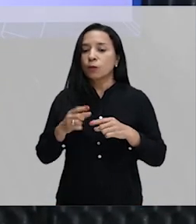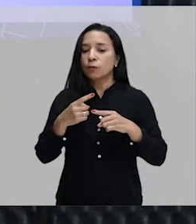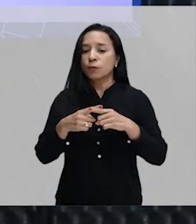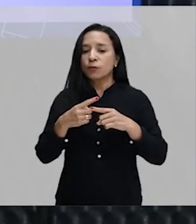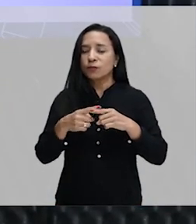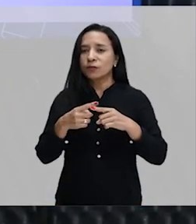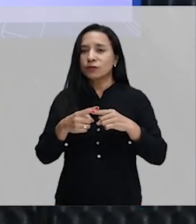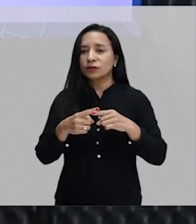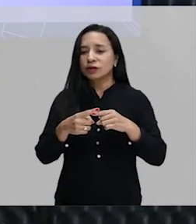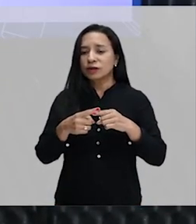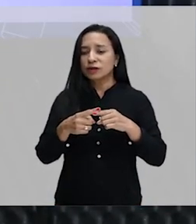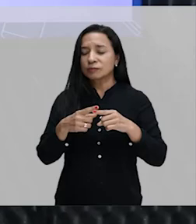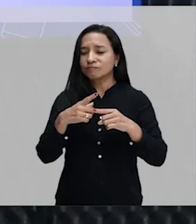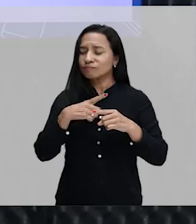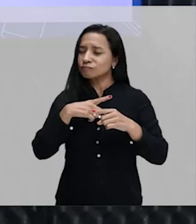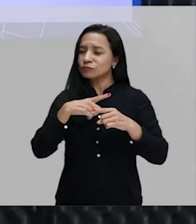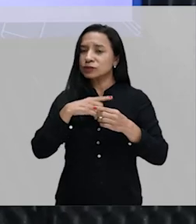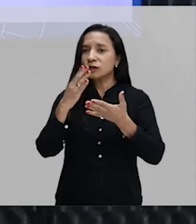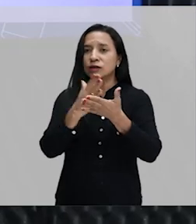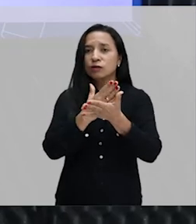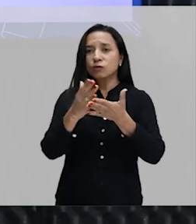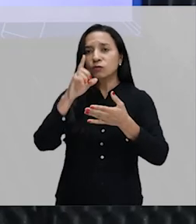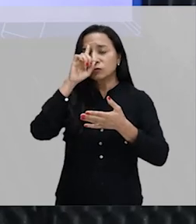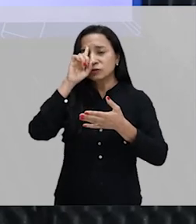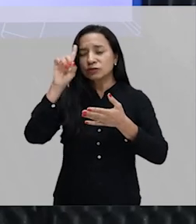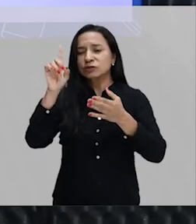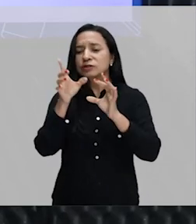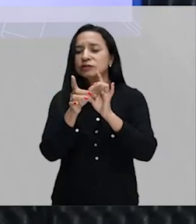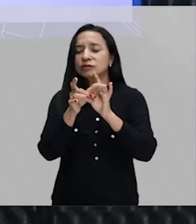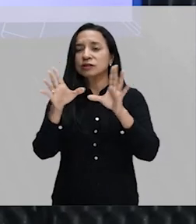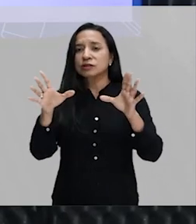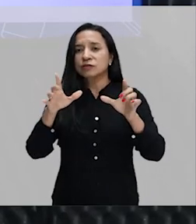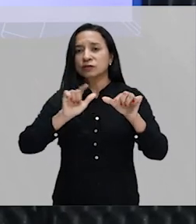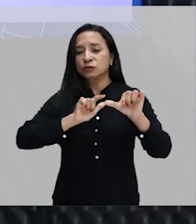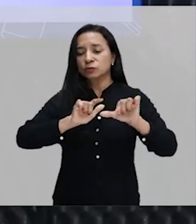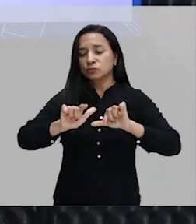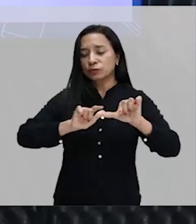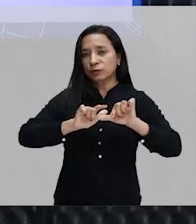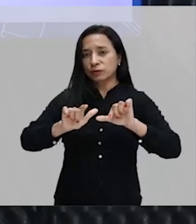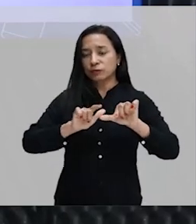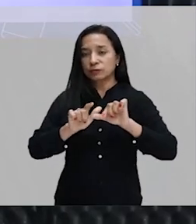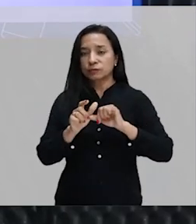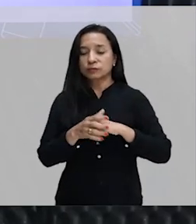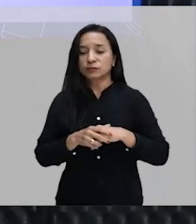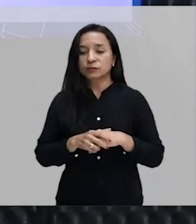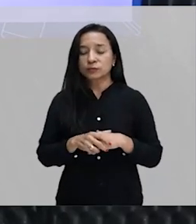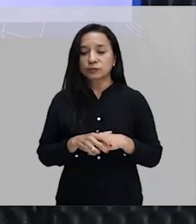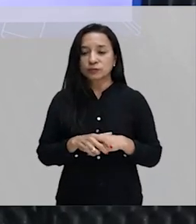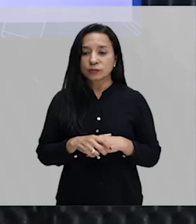você não tira alguns dias de descanso, alguns dias livres no trabalho?